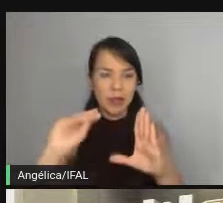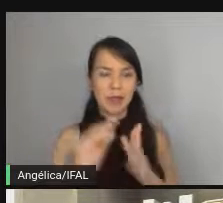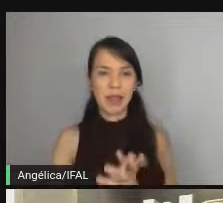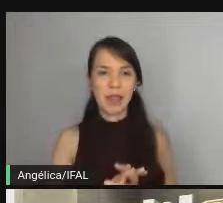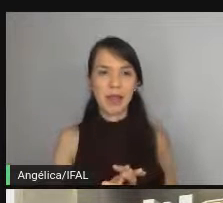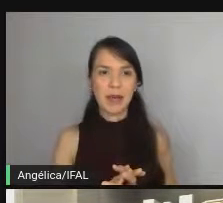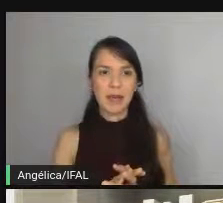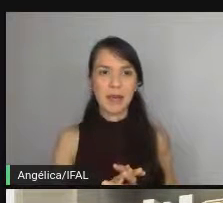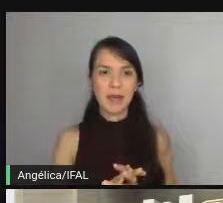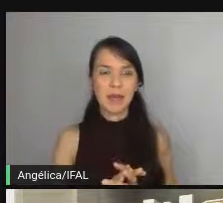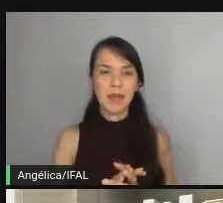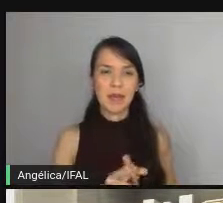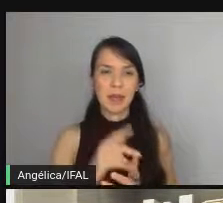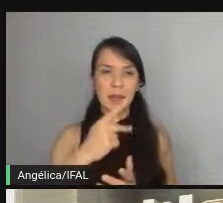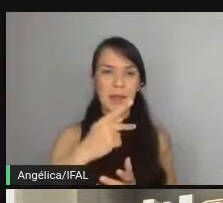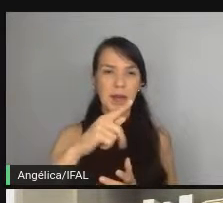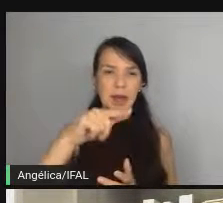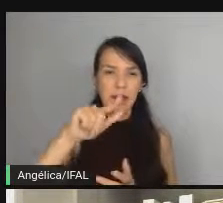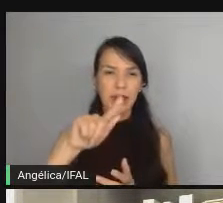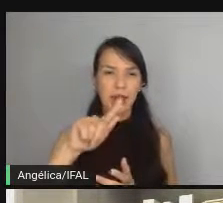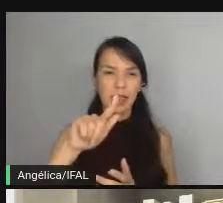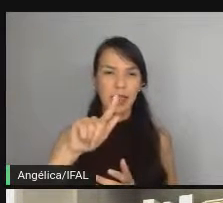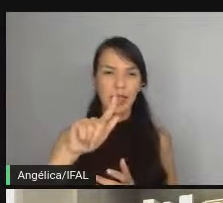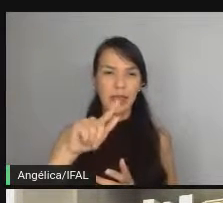do PNG, o PDF,